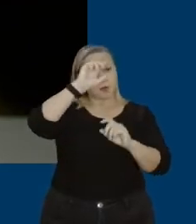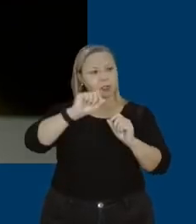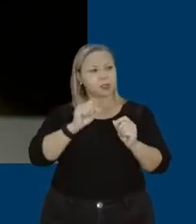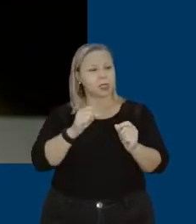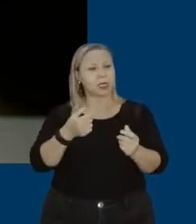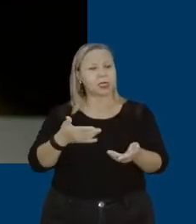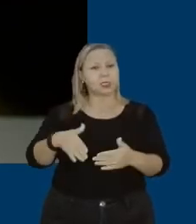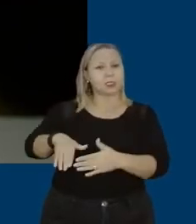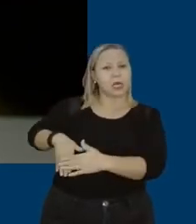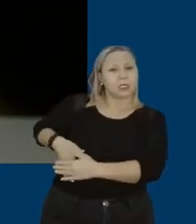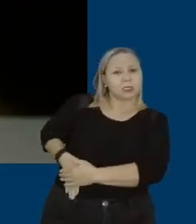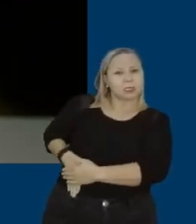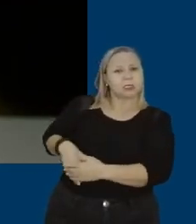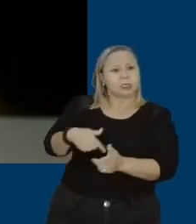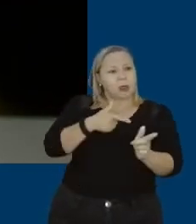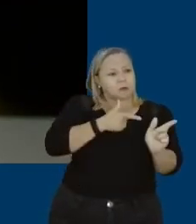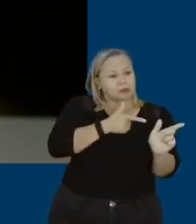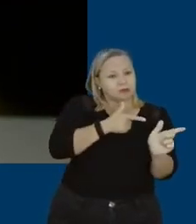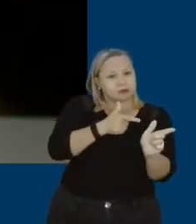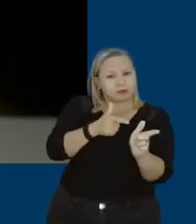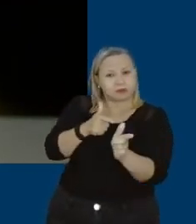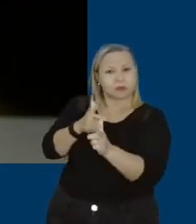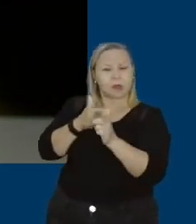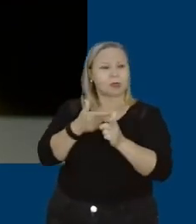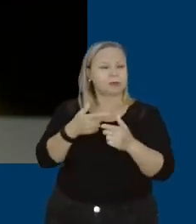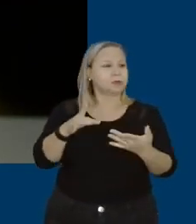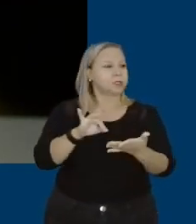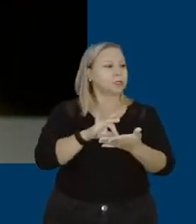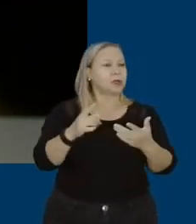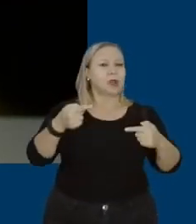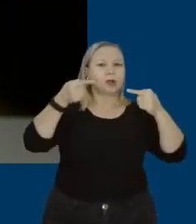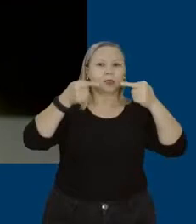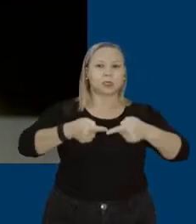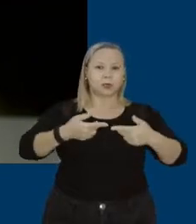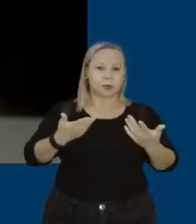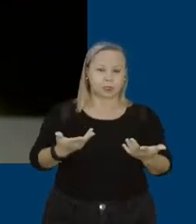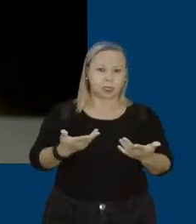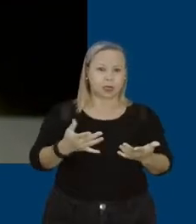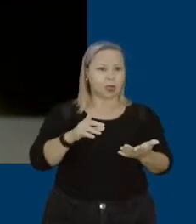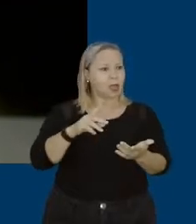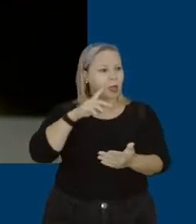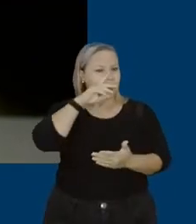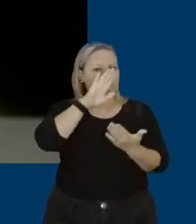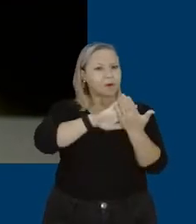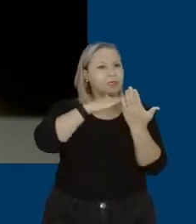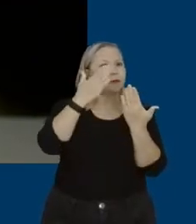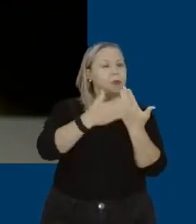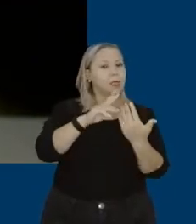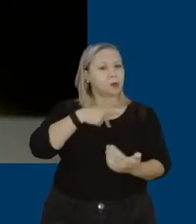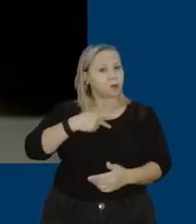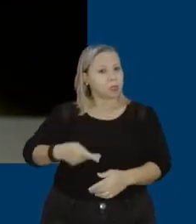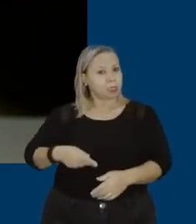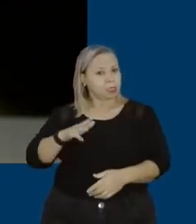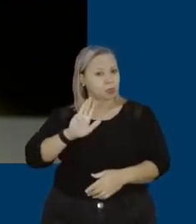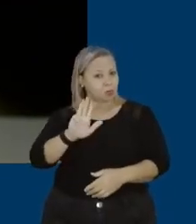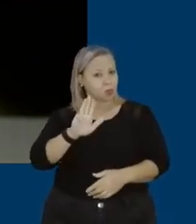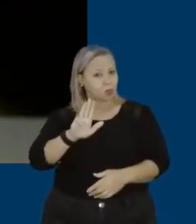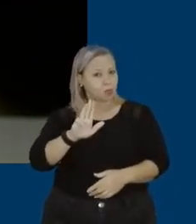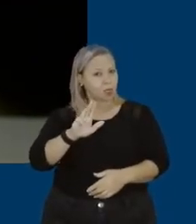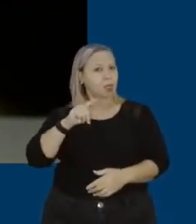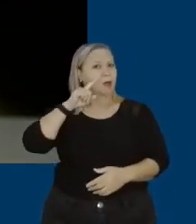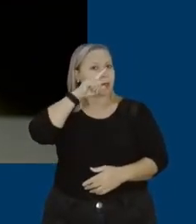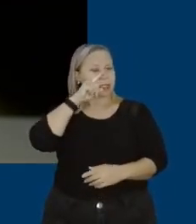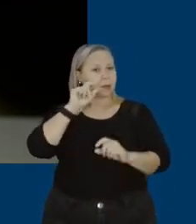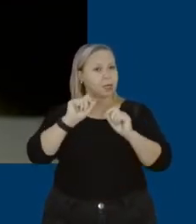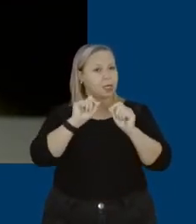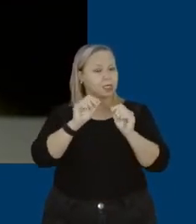andem de armas para atirarmos seus adversários. No caso, ele fez ameaça ao presidente Lula. Mas a ameaça é feita ao